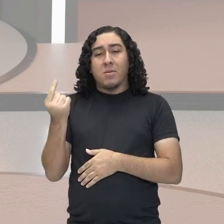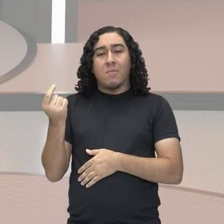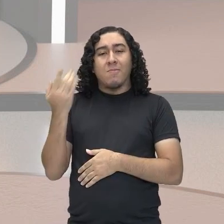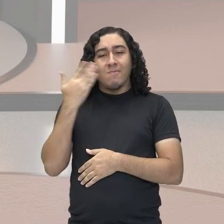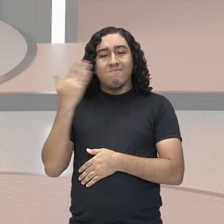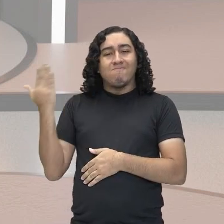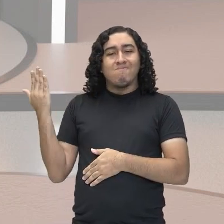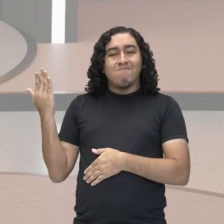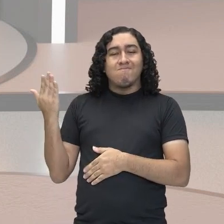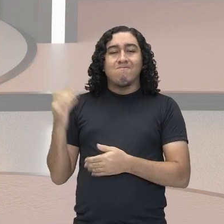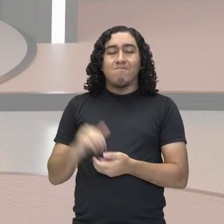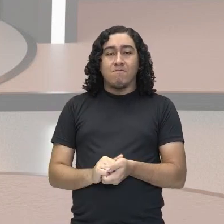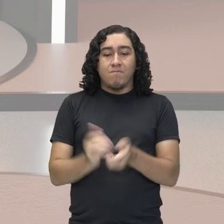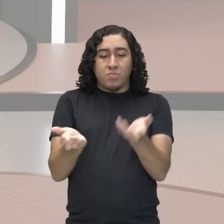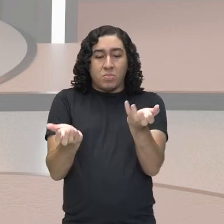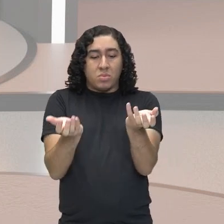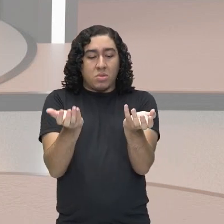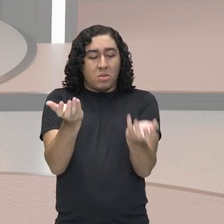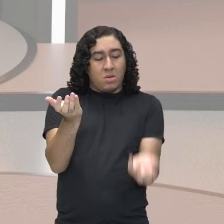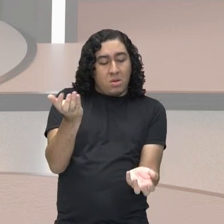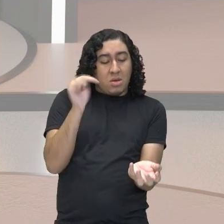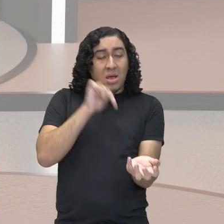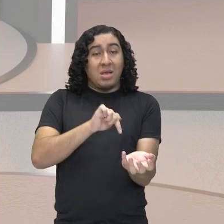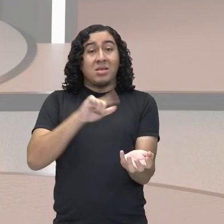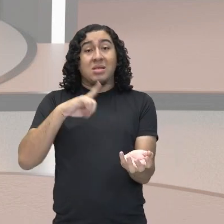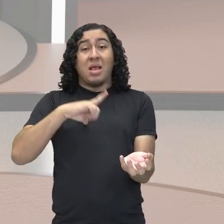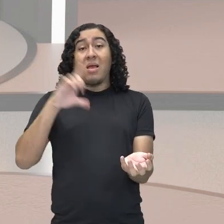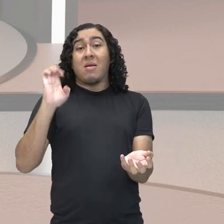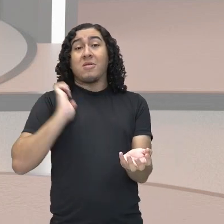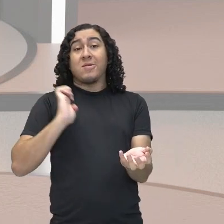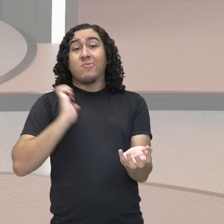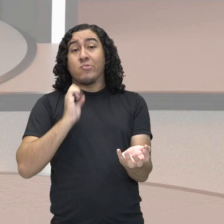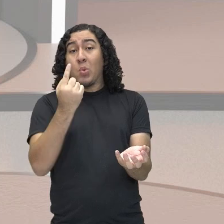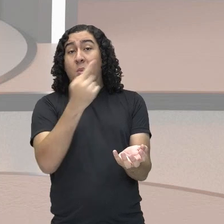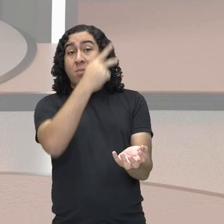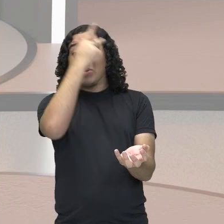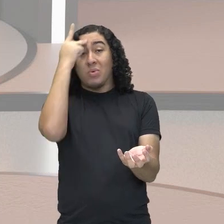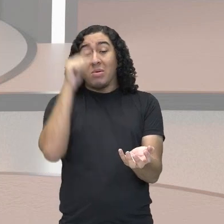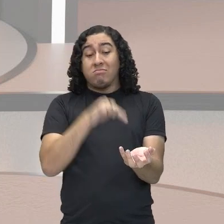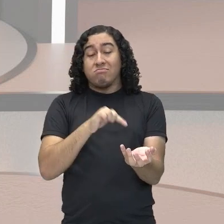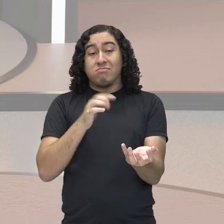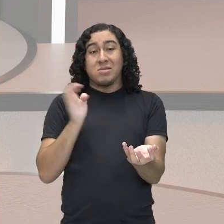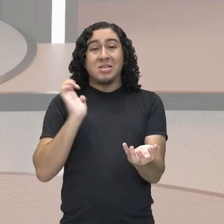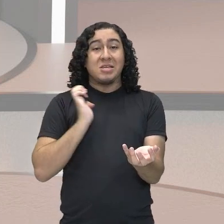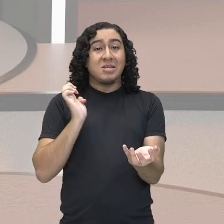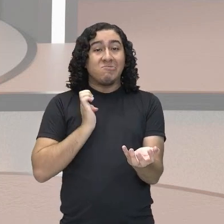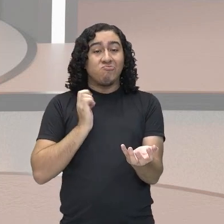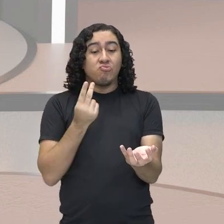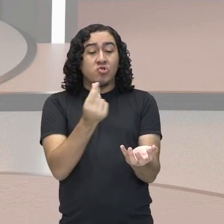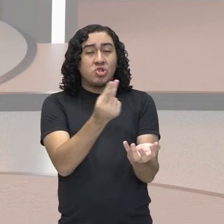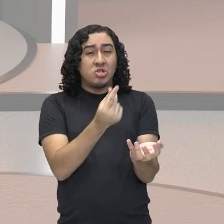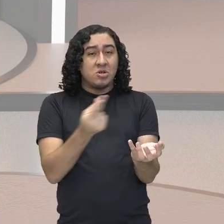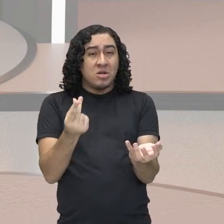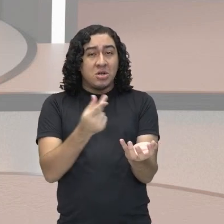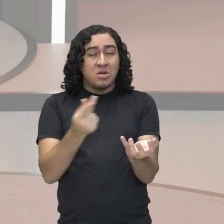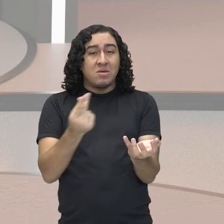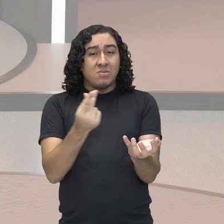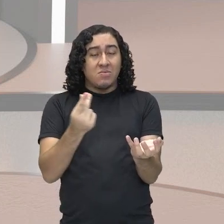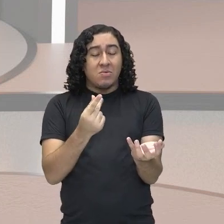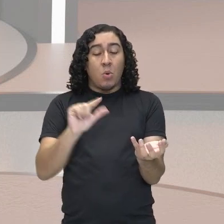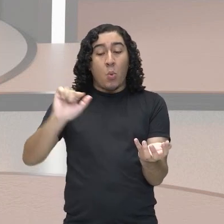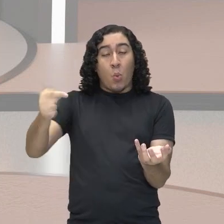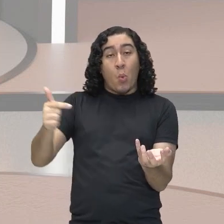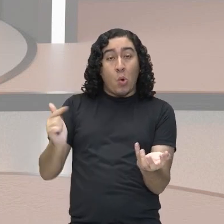pesa mais o lado que tem só uma pessoa. O lado que tem muito mais pessoas,